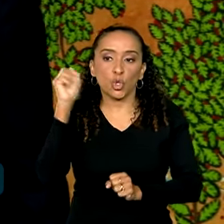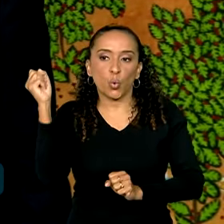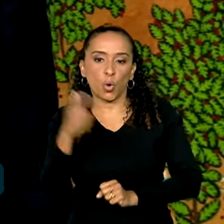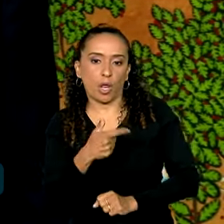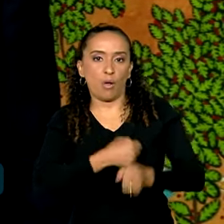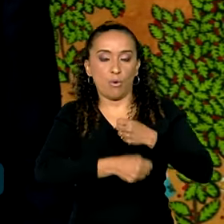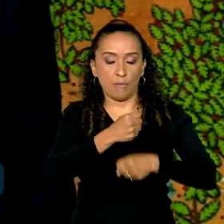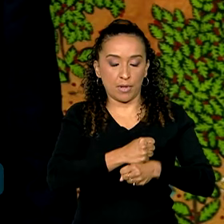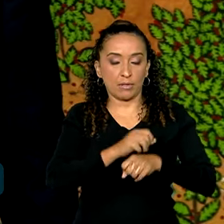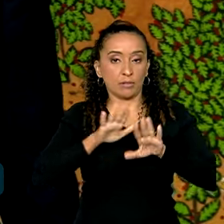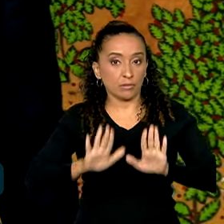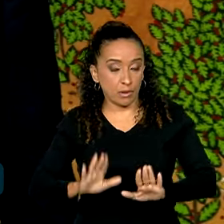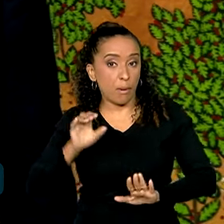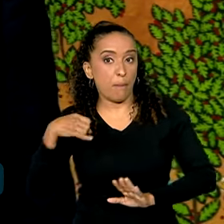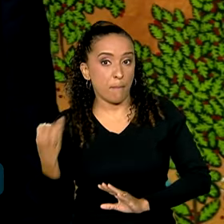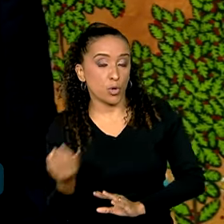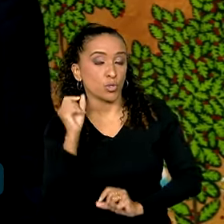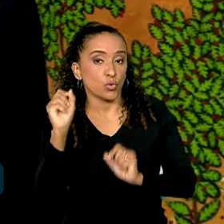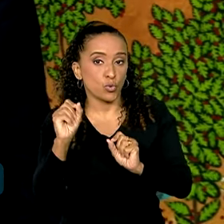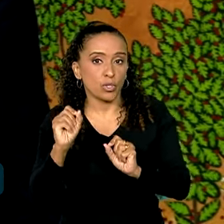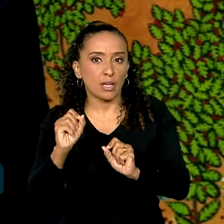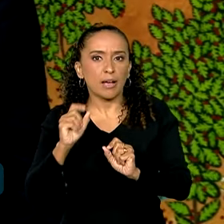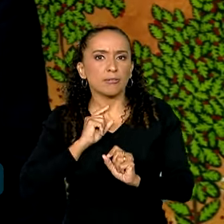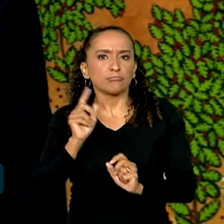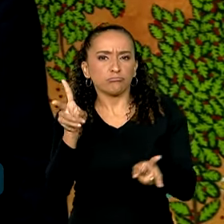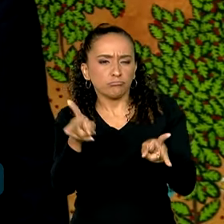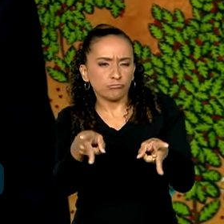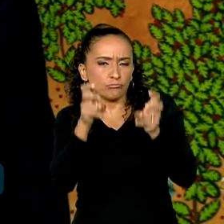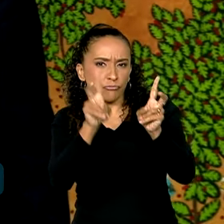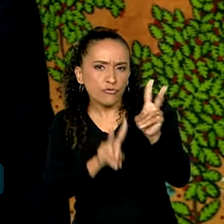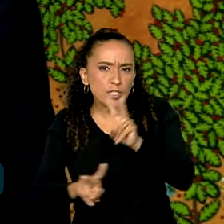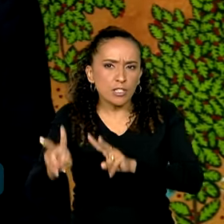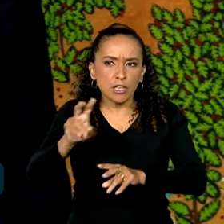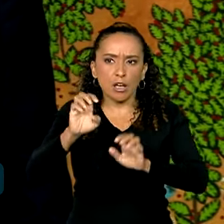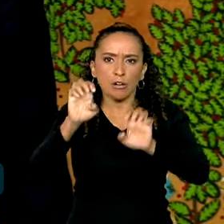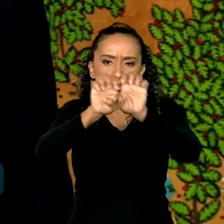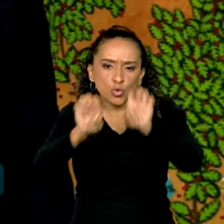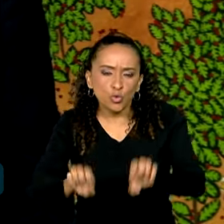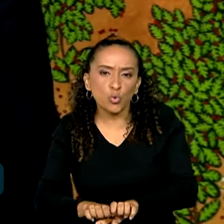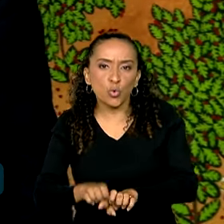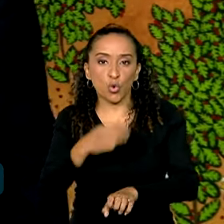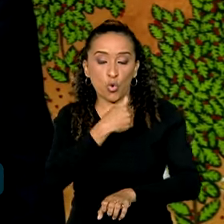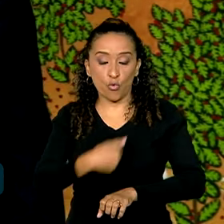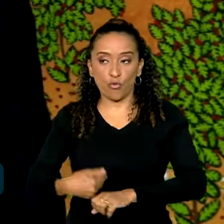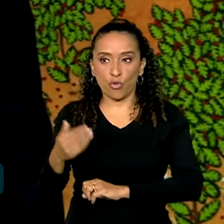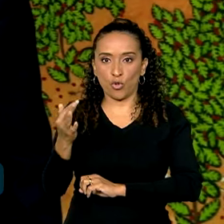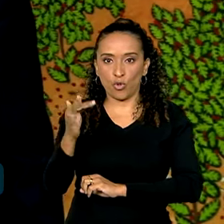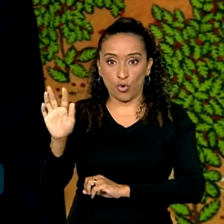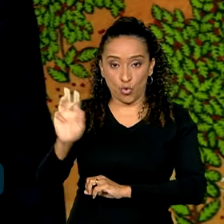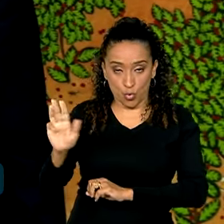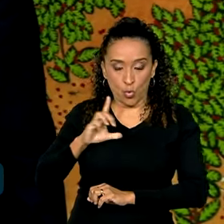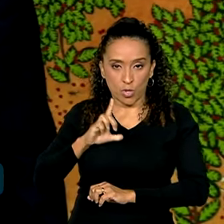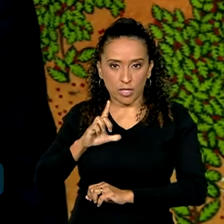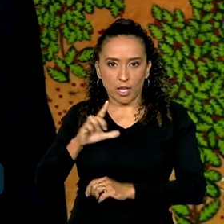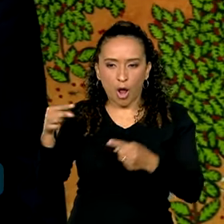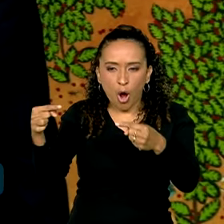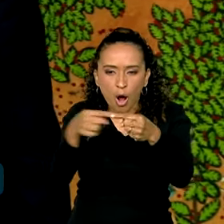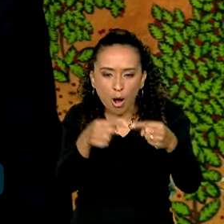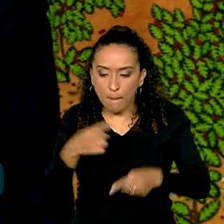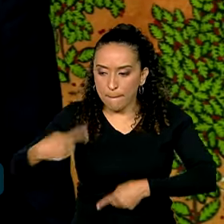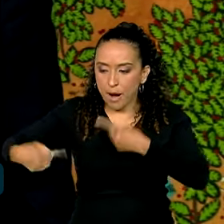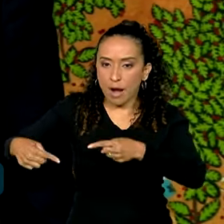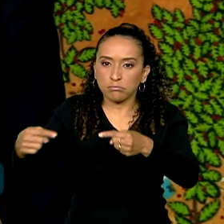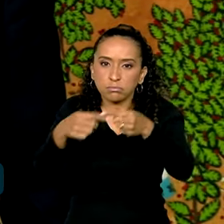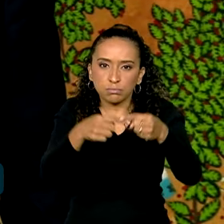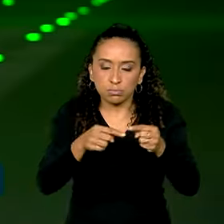Então é muito importante essa visão estruturante que o governo Lula tem de combinar várias políticas para enfrentar a